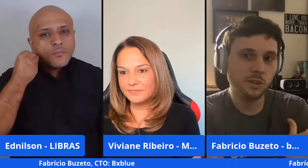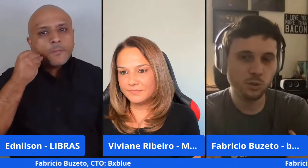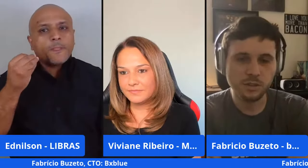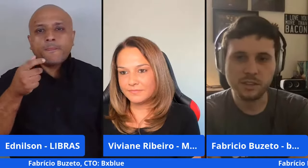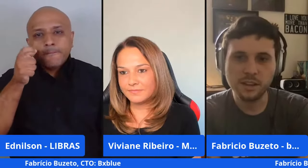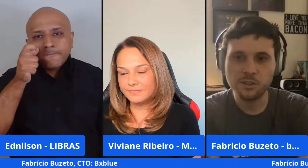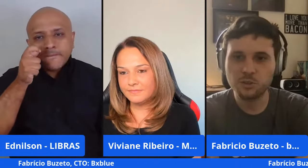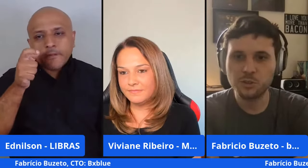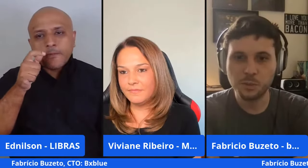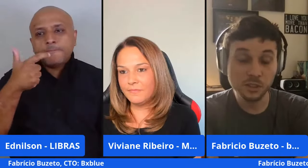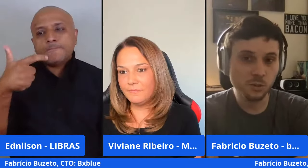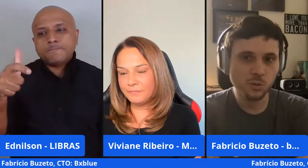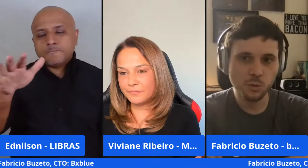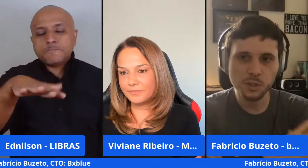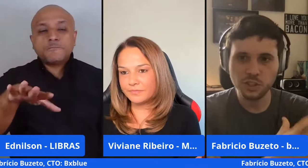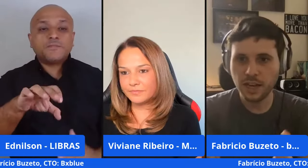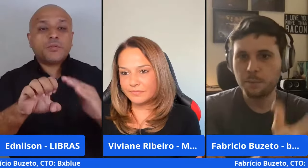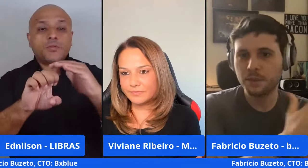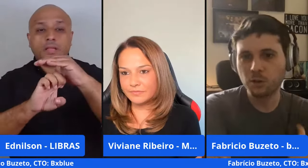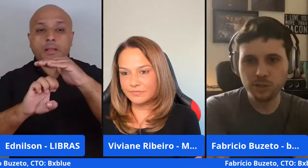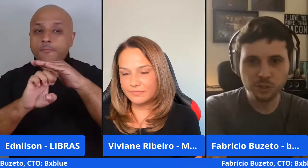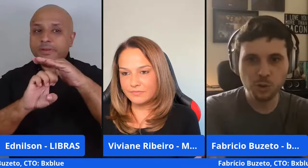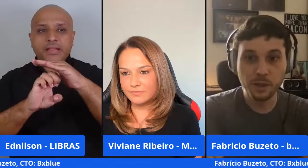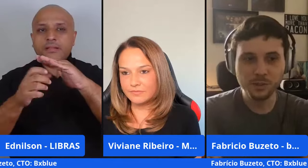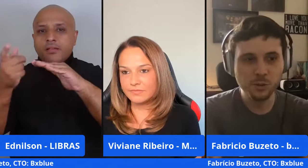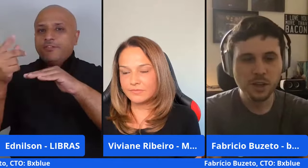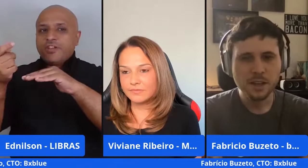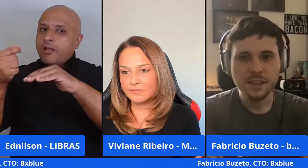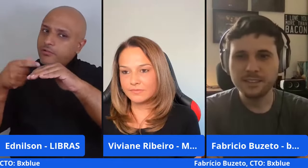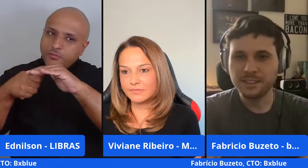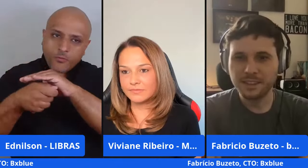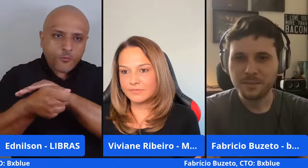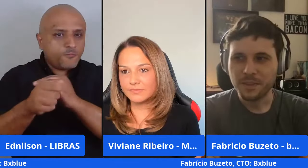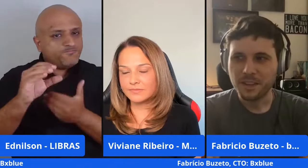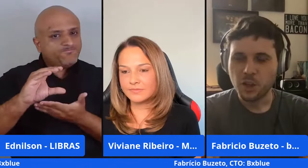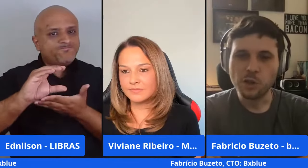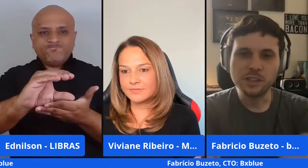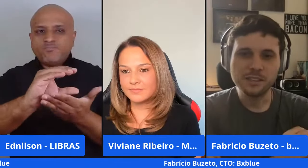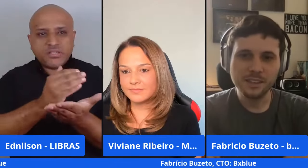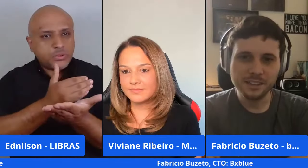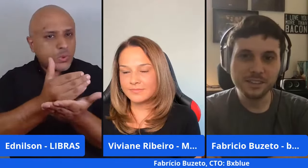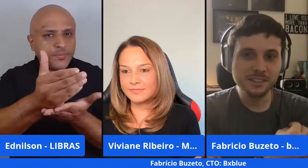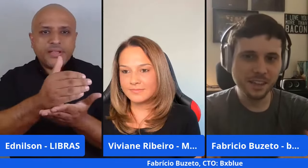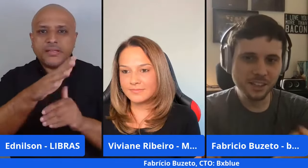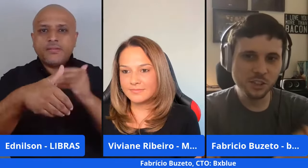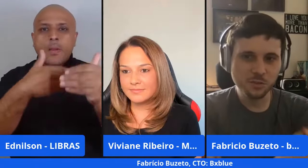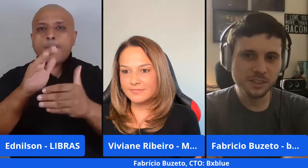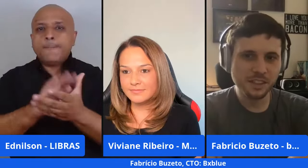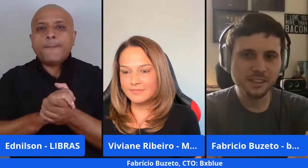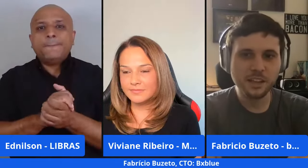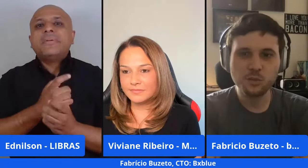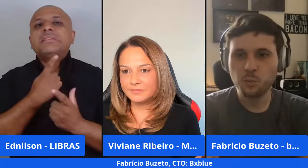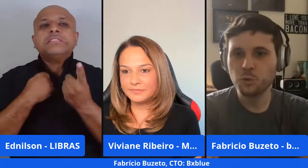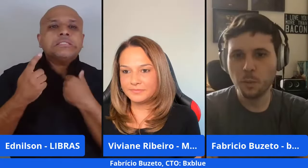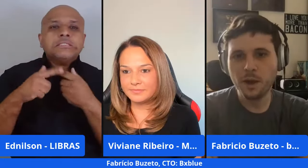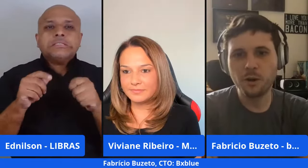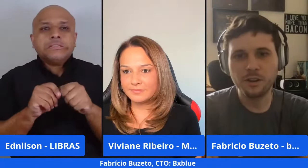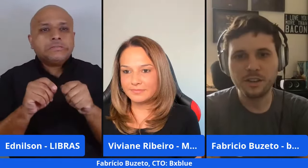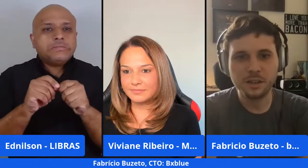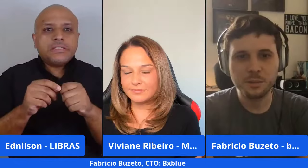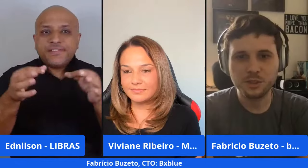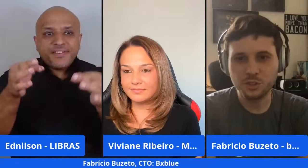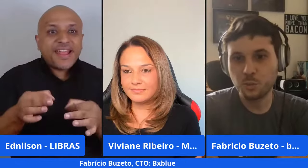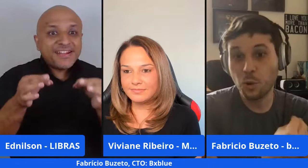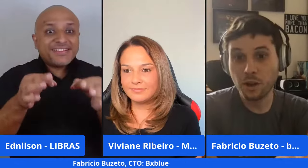com relação às outras as outras empresas normalmente tinha capital já de começo e essa acho que essa essa sede de fazer dar certo foi muito